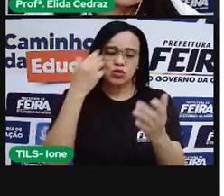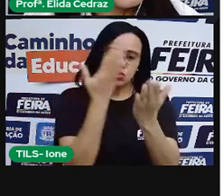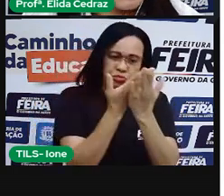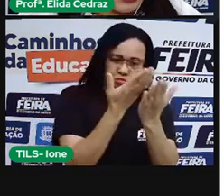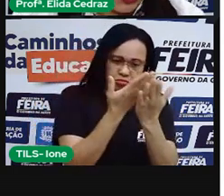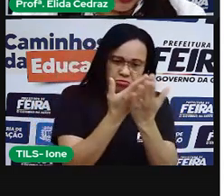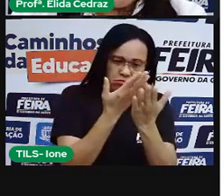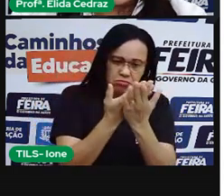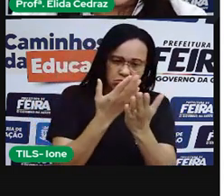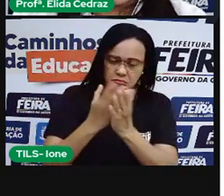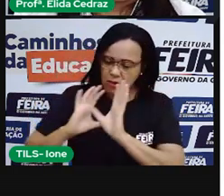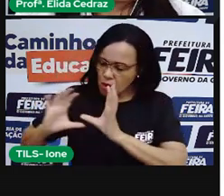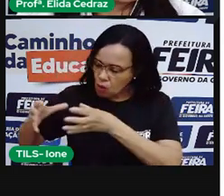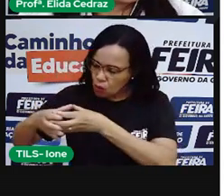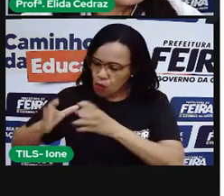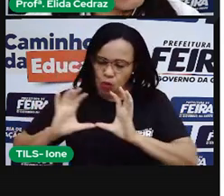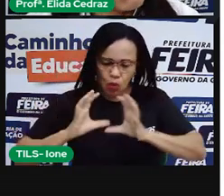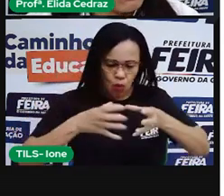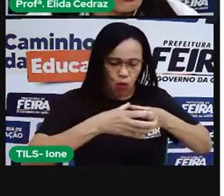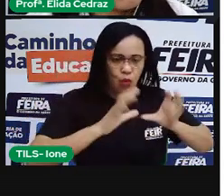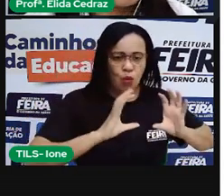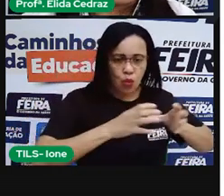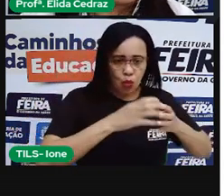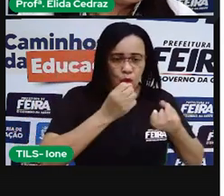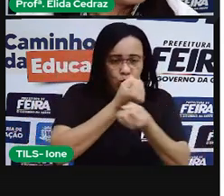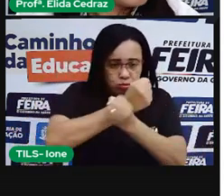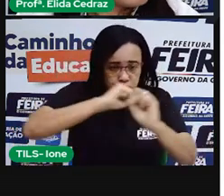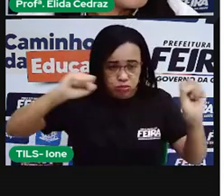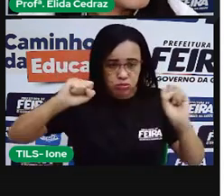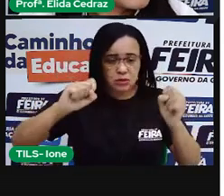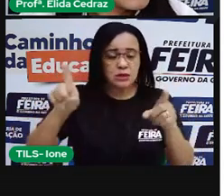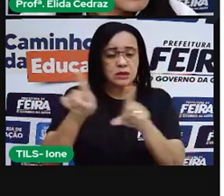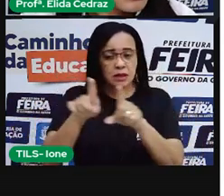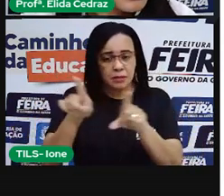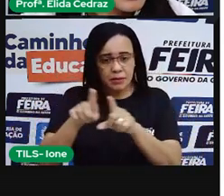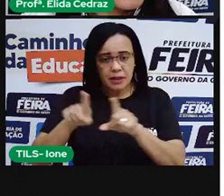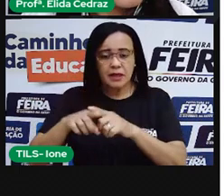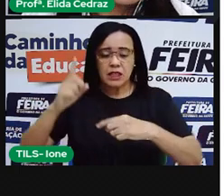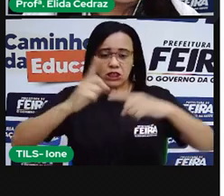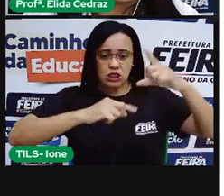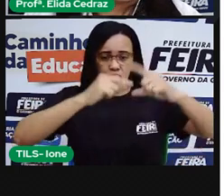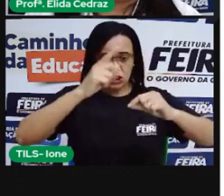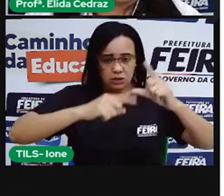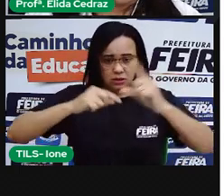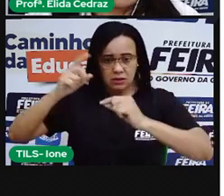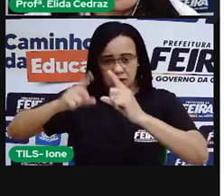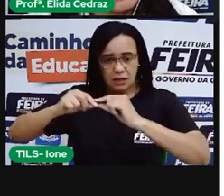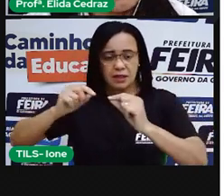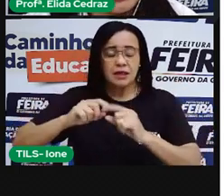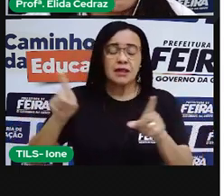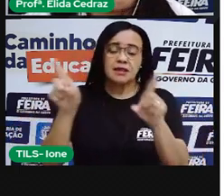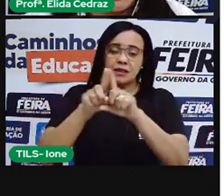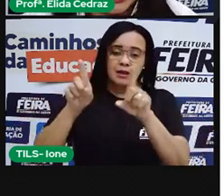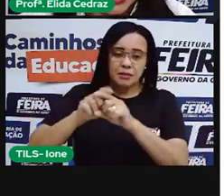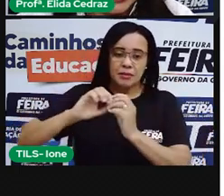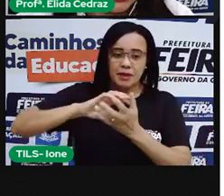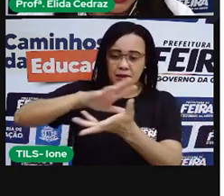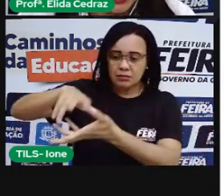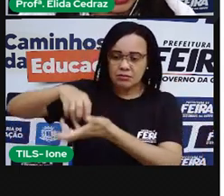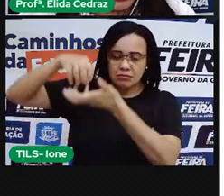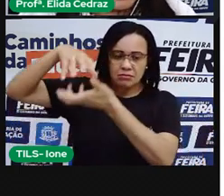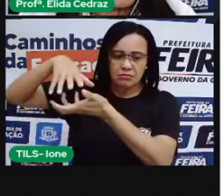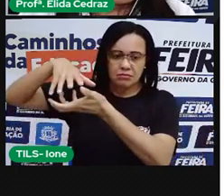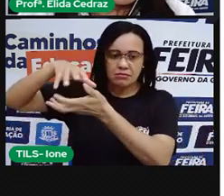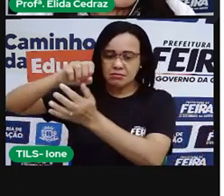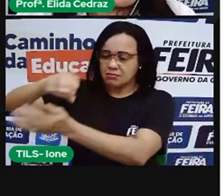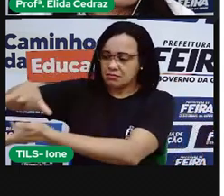galáxias, como as galáxias se formam, como eles surgem e evoluem também. Eles